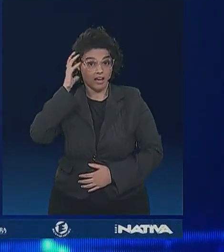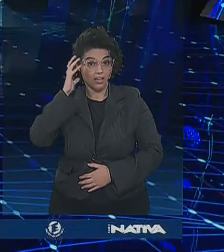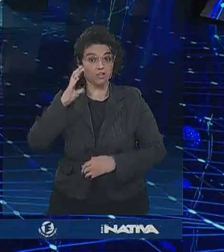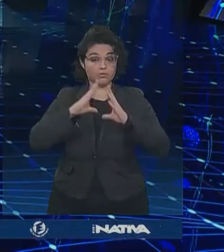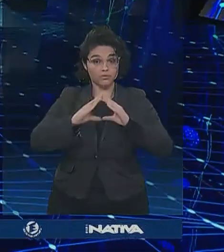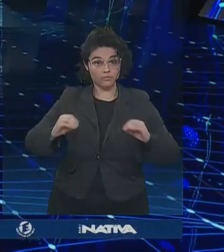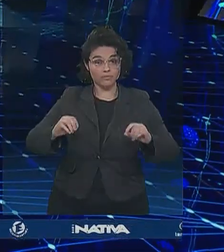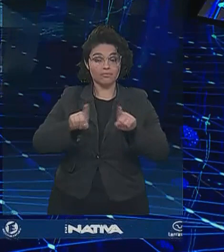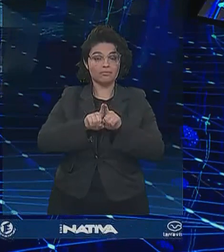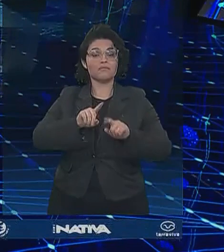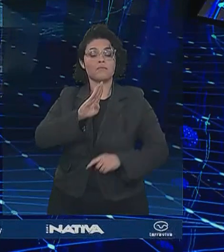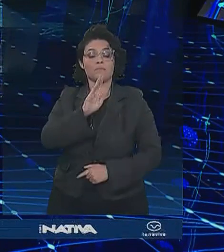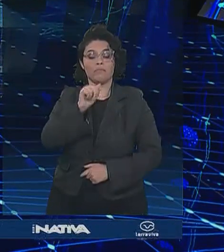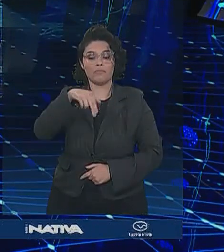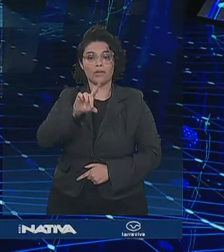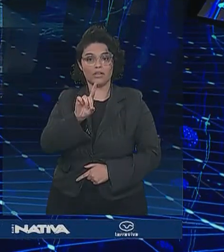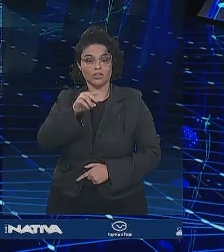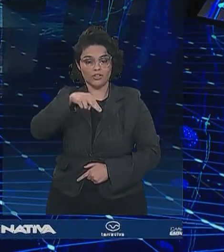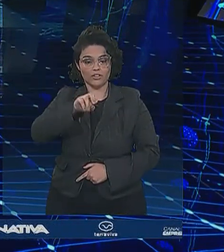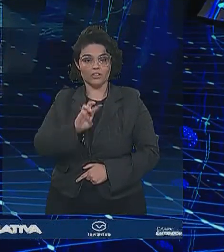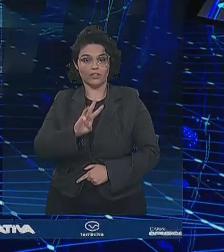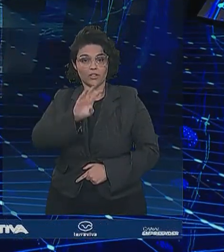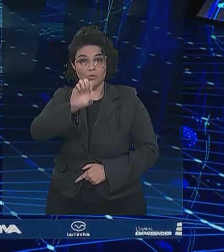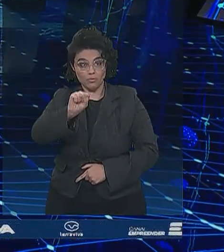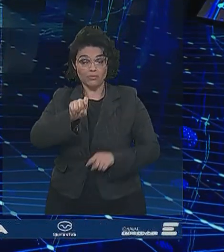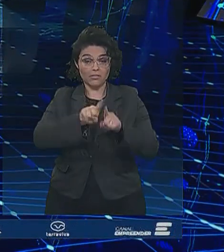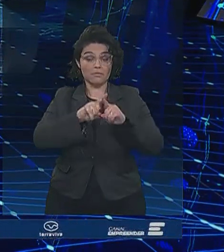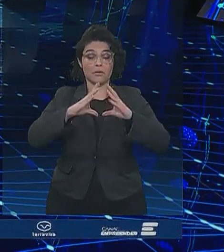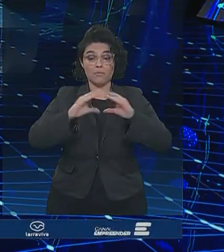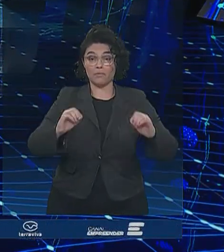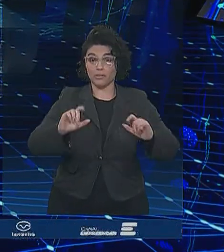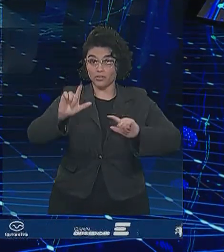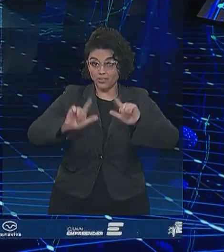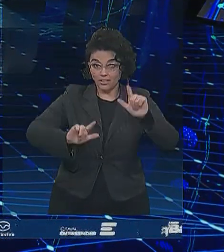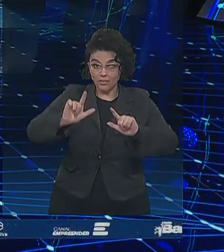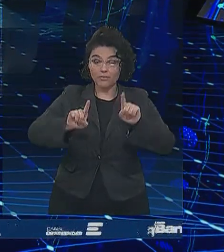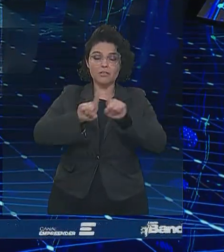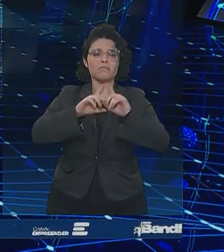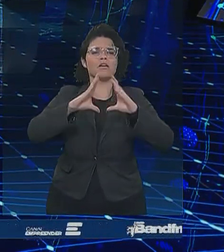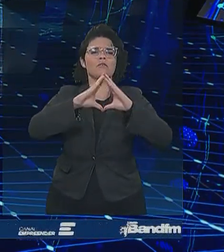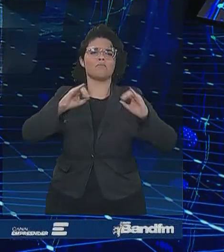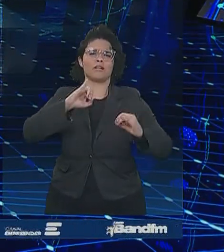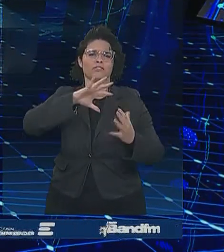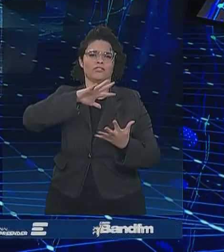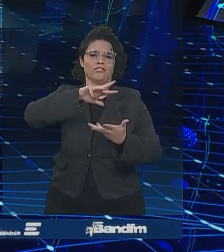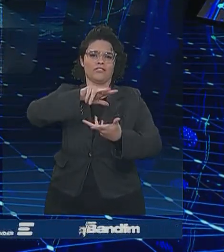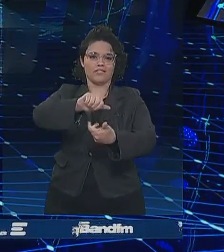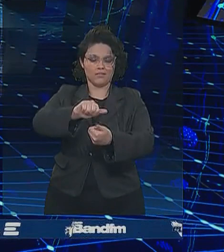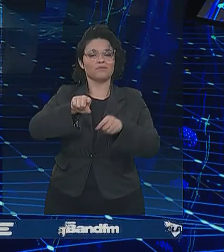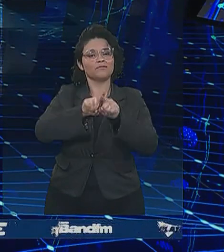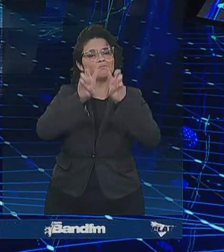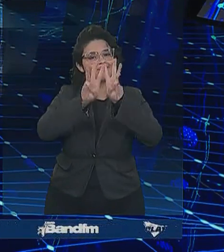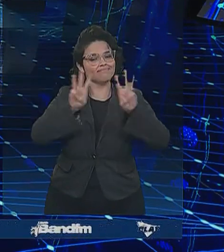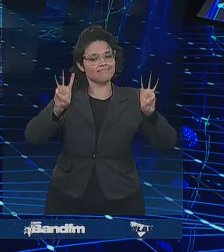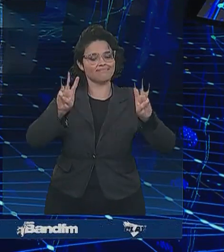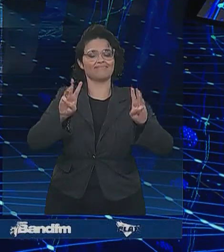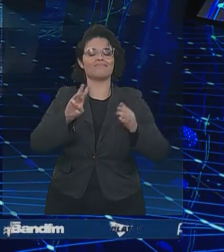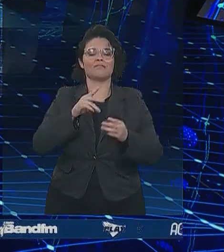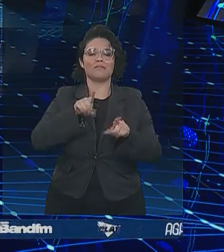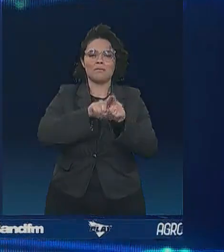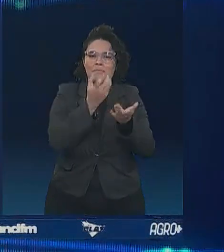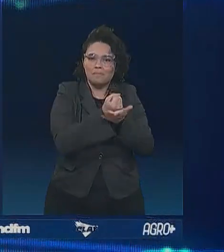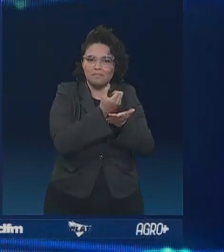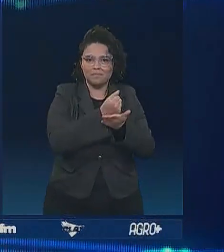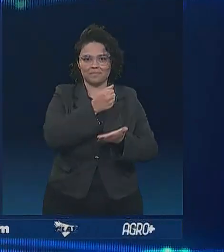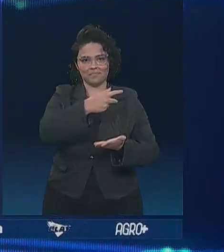Band News FM, pelo Band News TV, além da Band Internacional e também as plataformas digitais. Em nome de